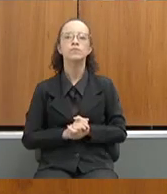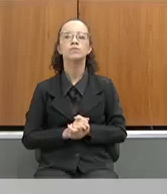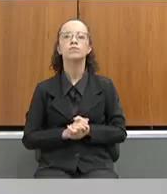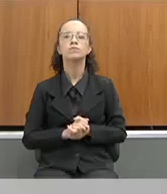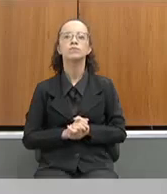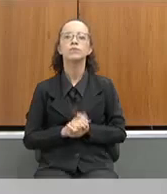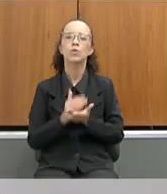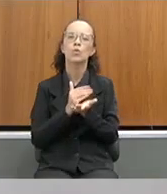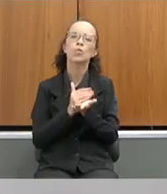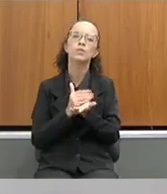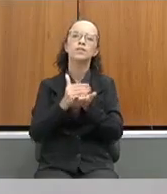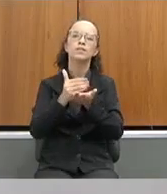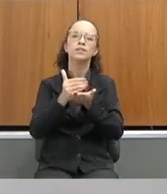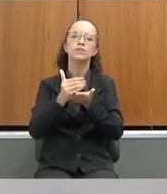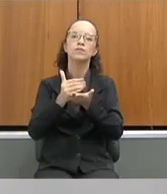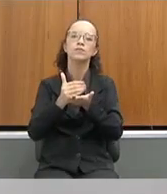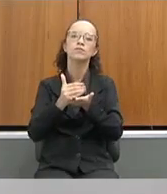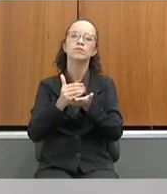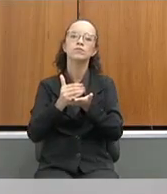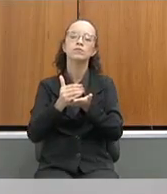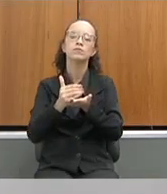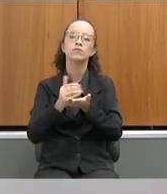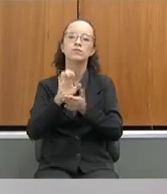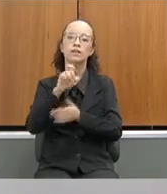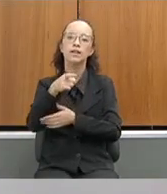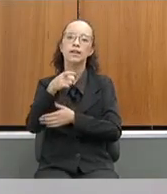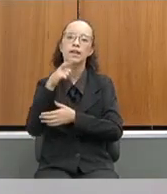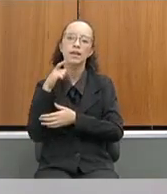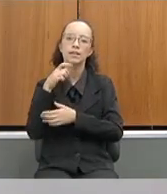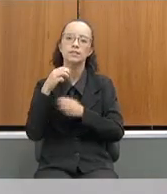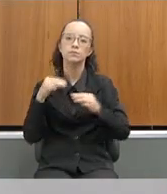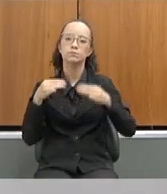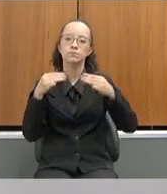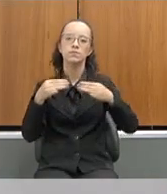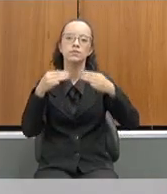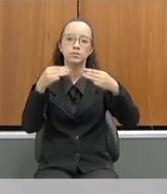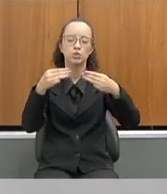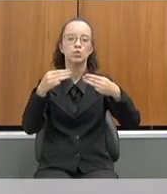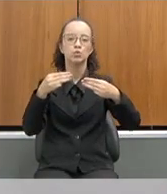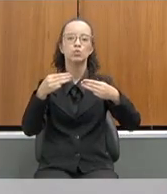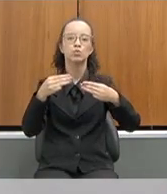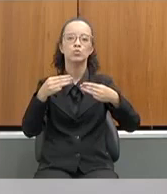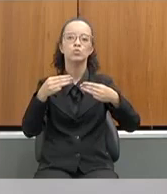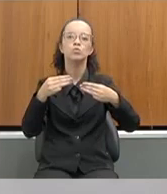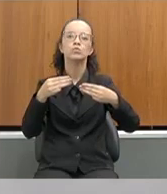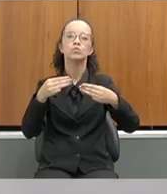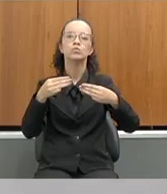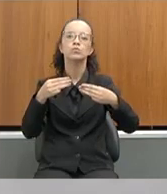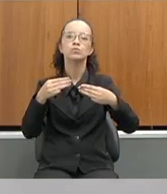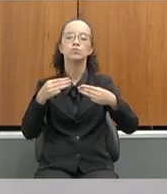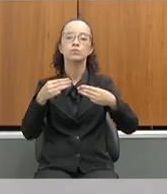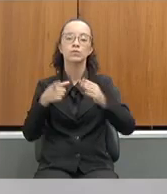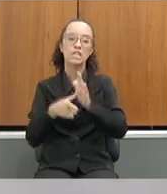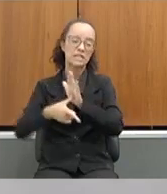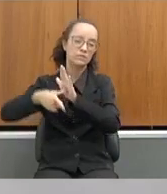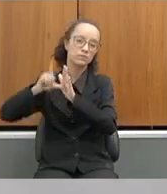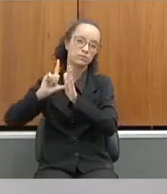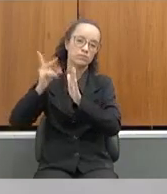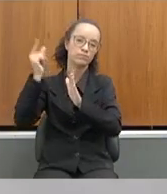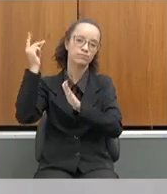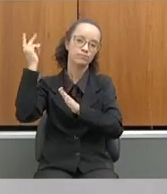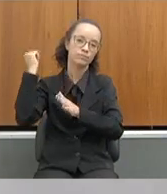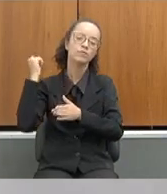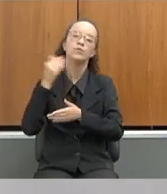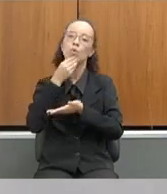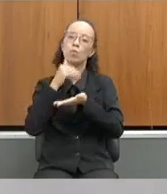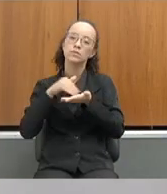Comecei aqui com o ex-ministro Murilo Ringel, aqui como secretário de Educação,